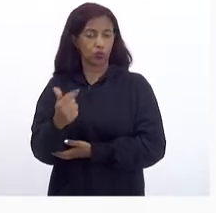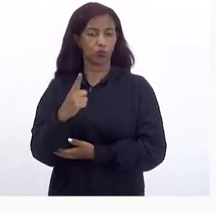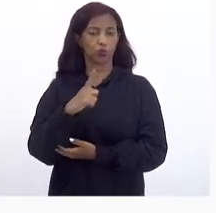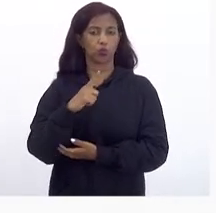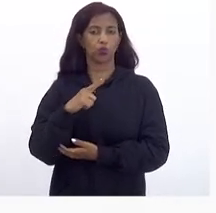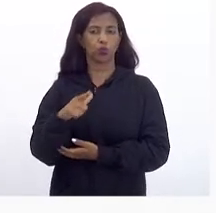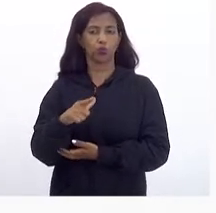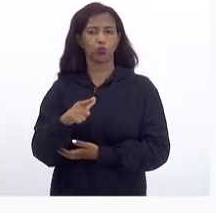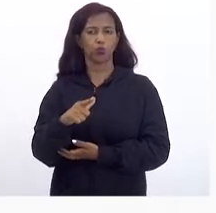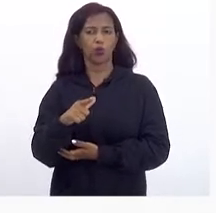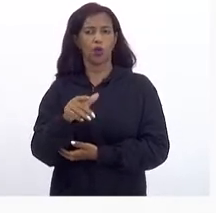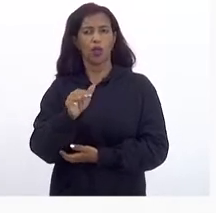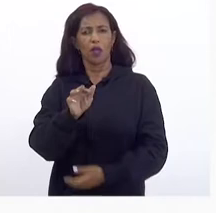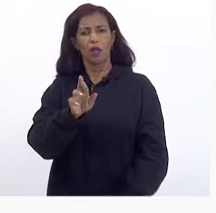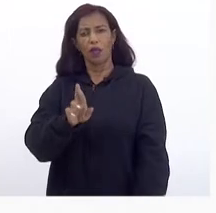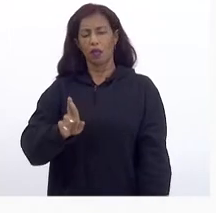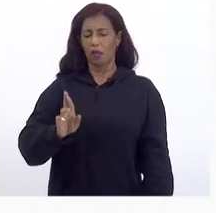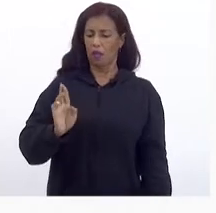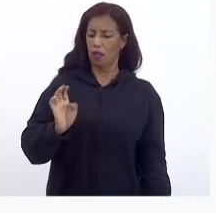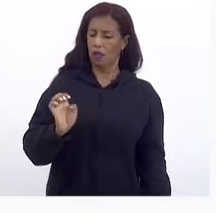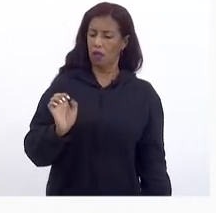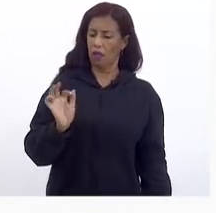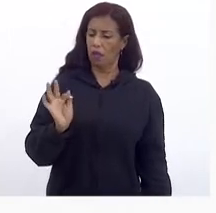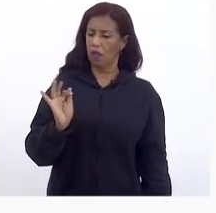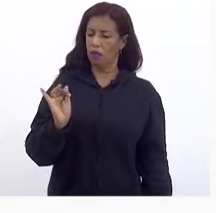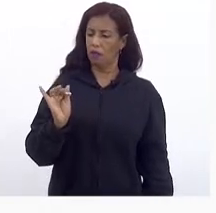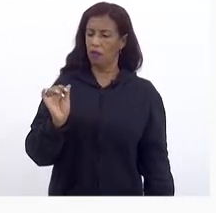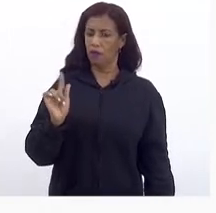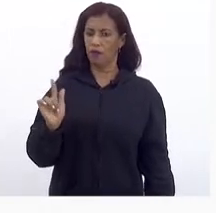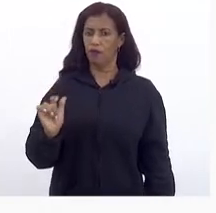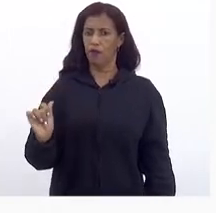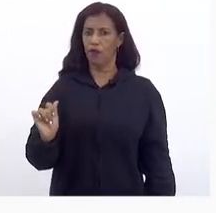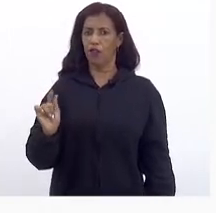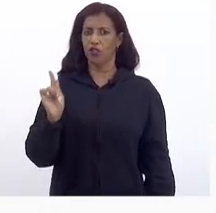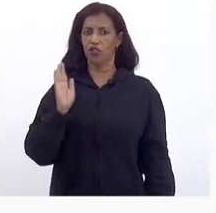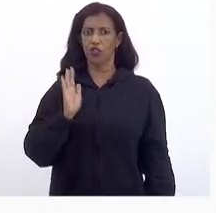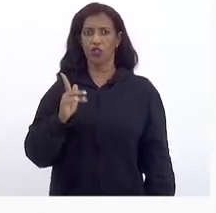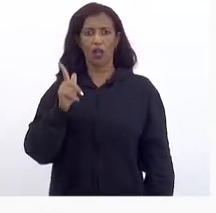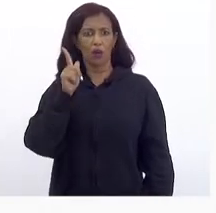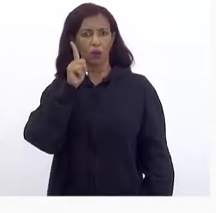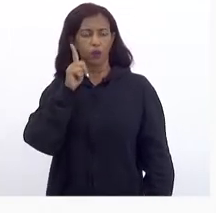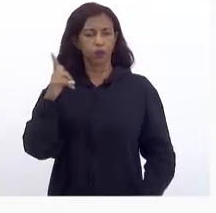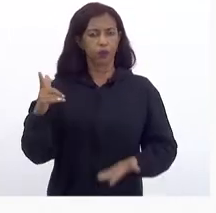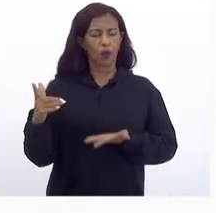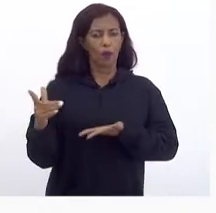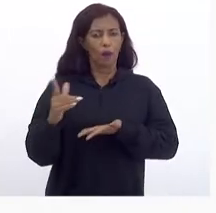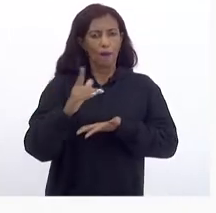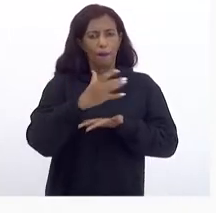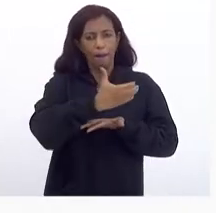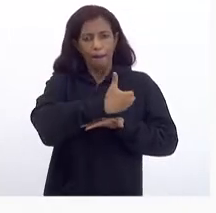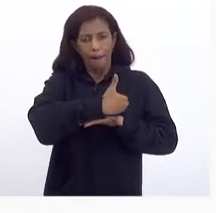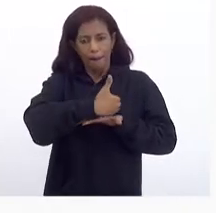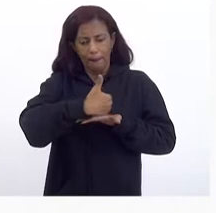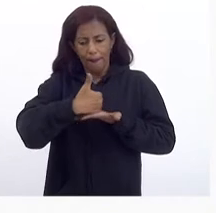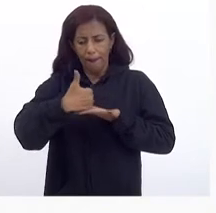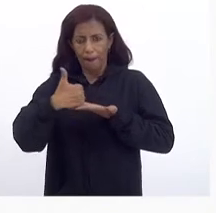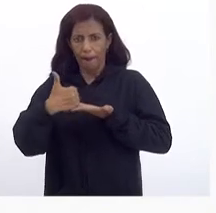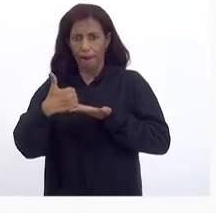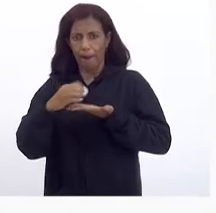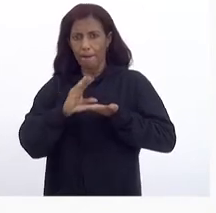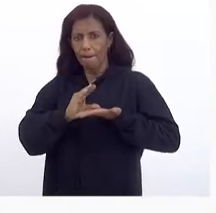O Refis Que já Gerou Uma arrecadação De 2 bilhões Nesses